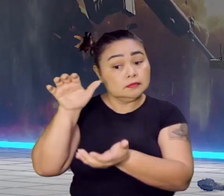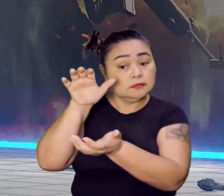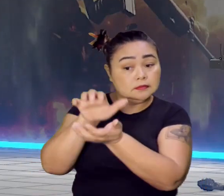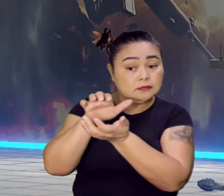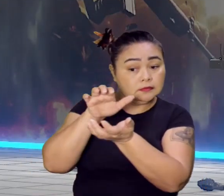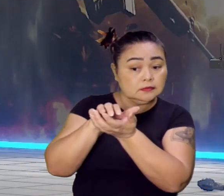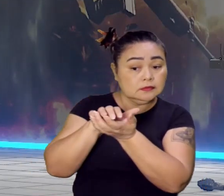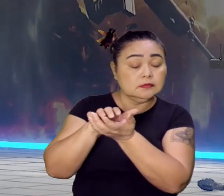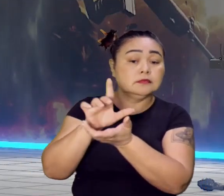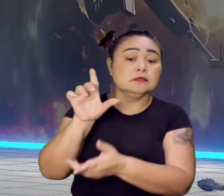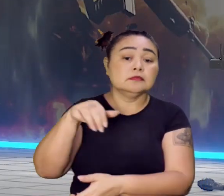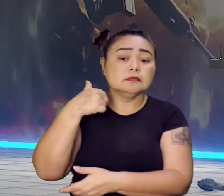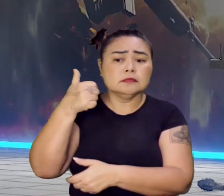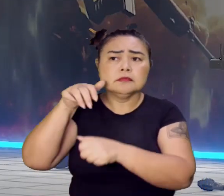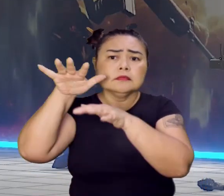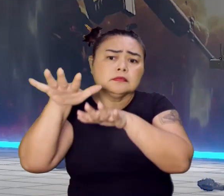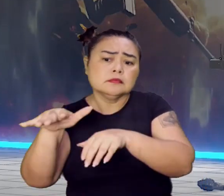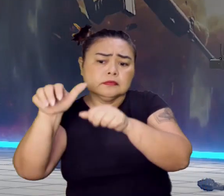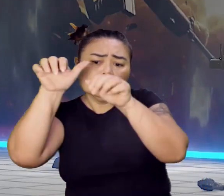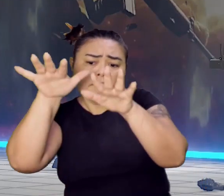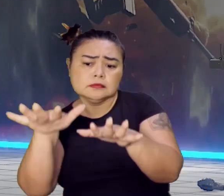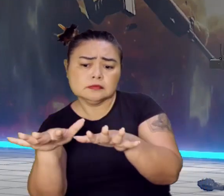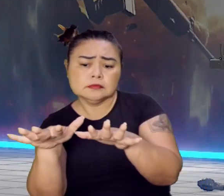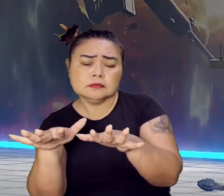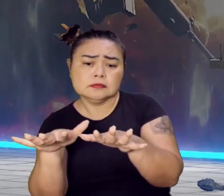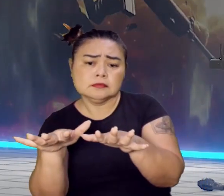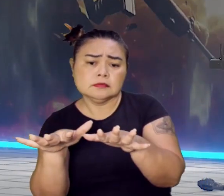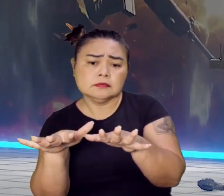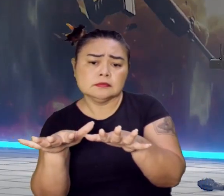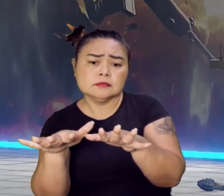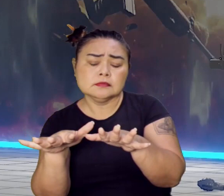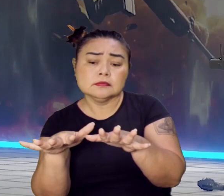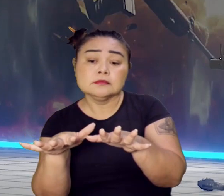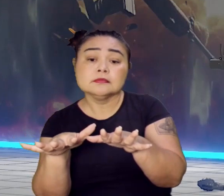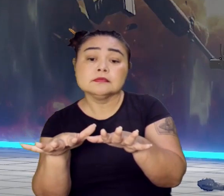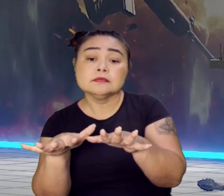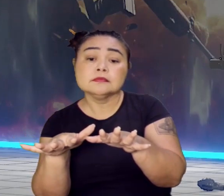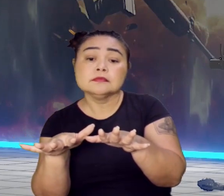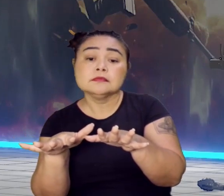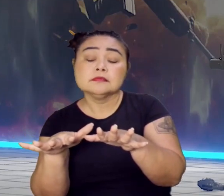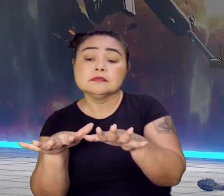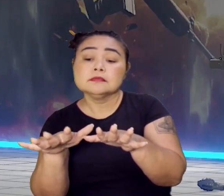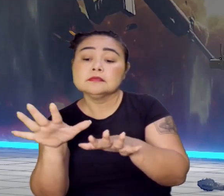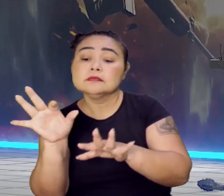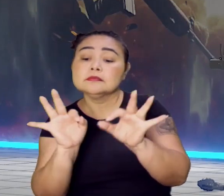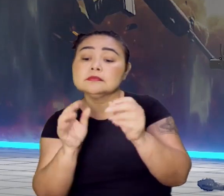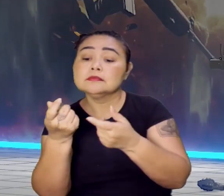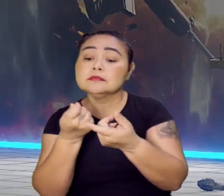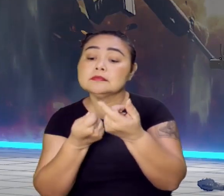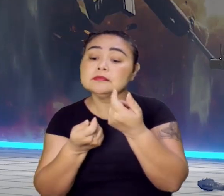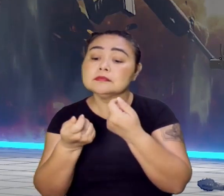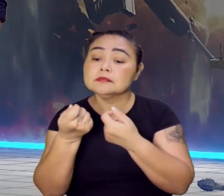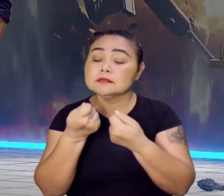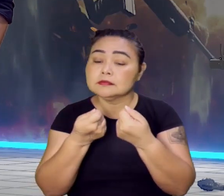E eles vão ocupar essa região e vão montar uma administração